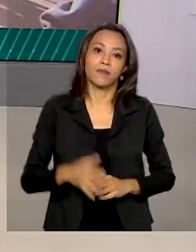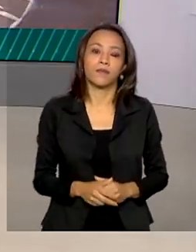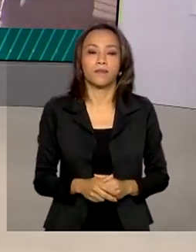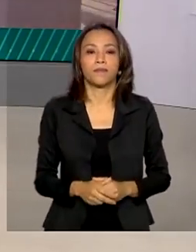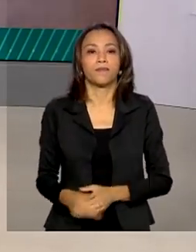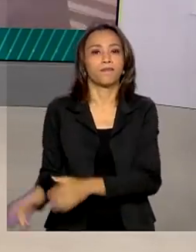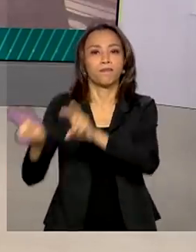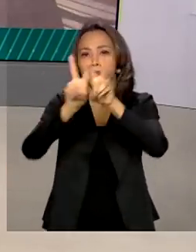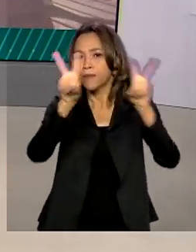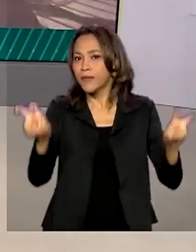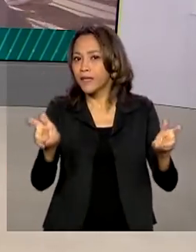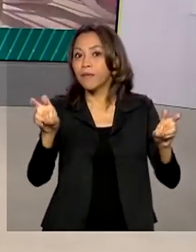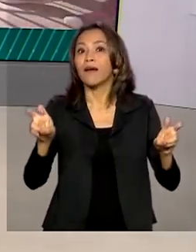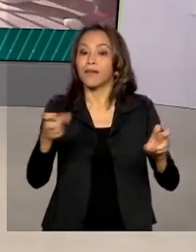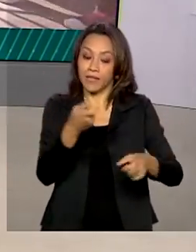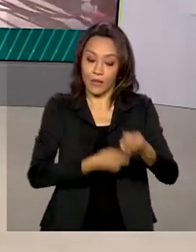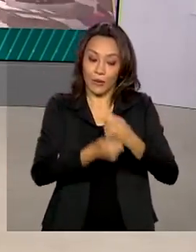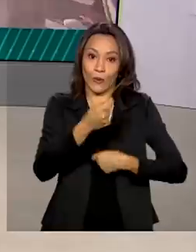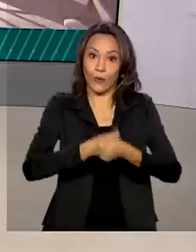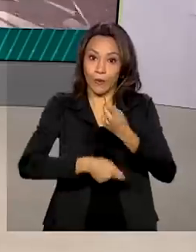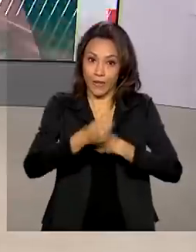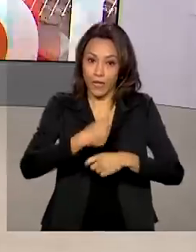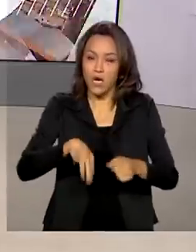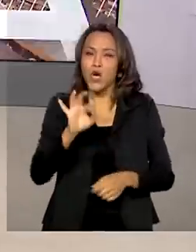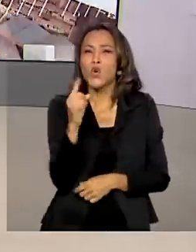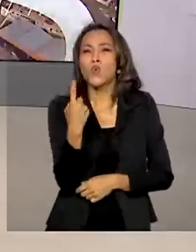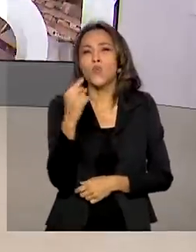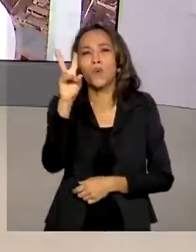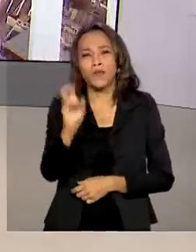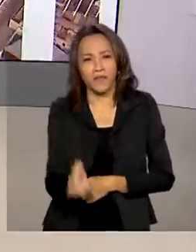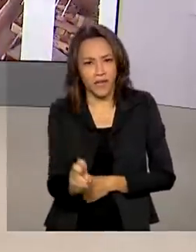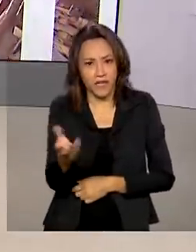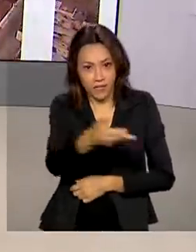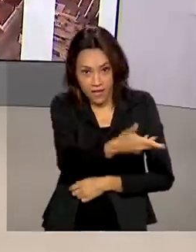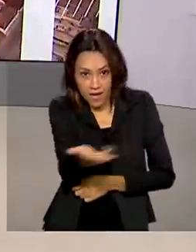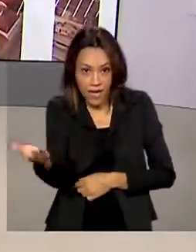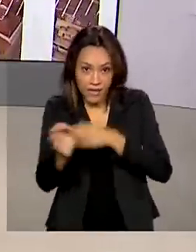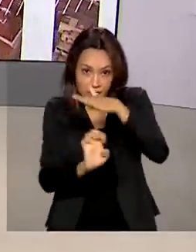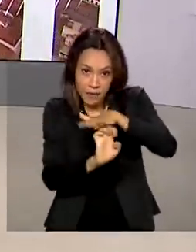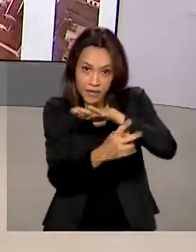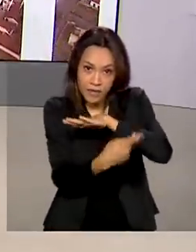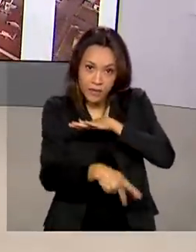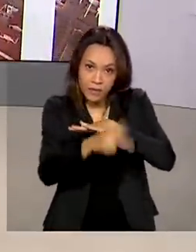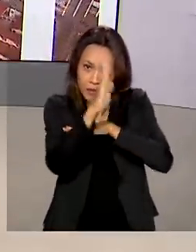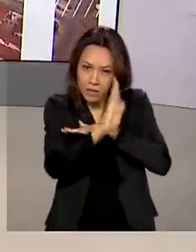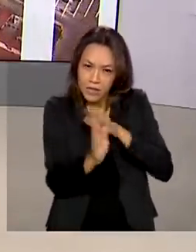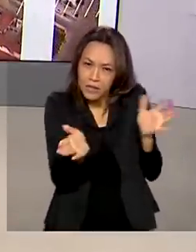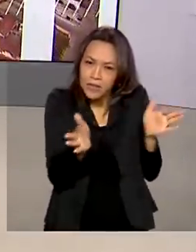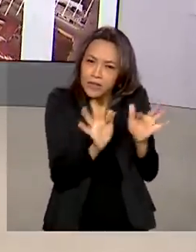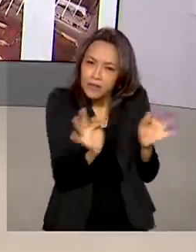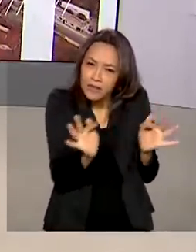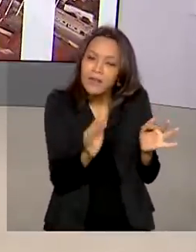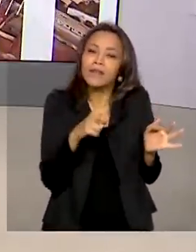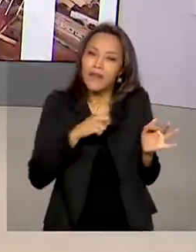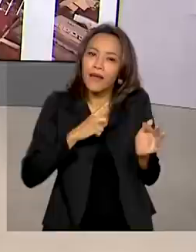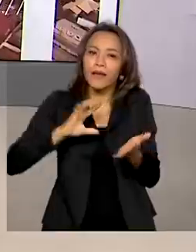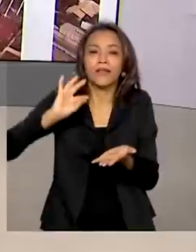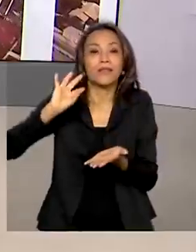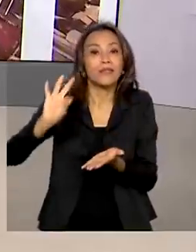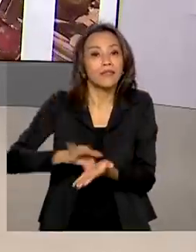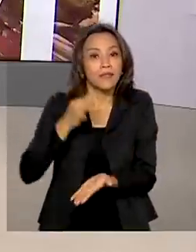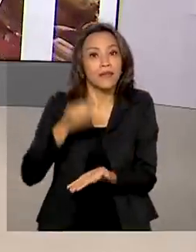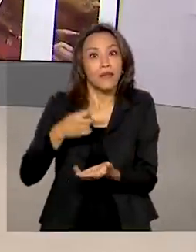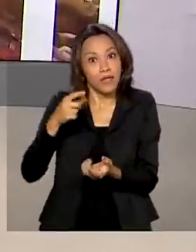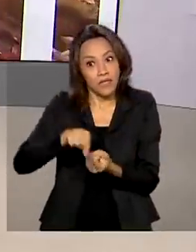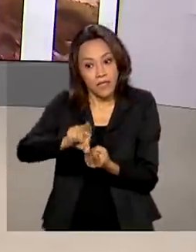Economia é o assunto agora. Uma vez por ano, as startups brasileiras têm a chance de se inscrever e serem selecionadas